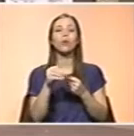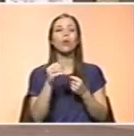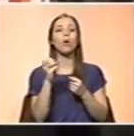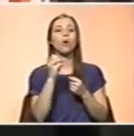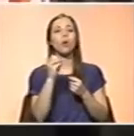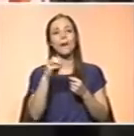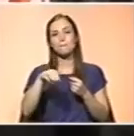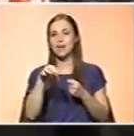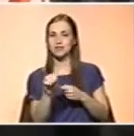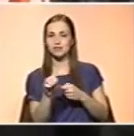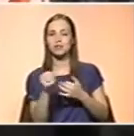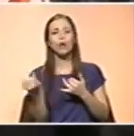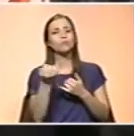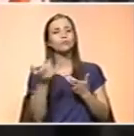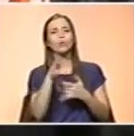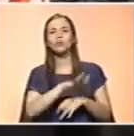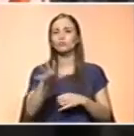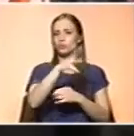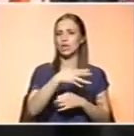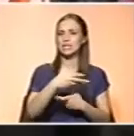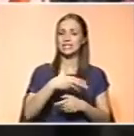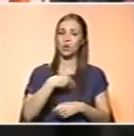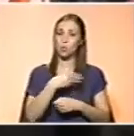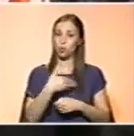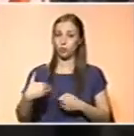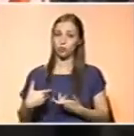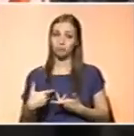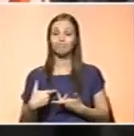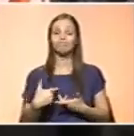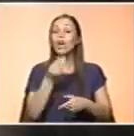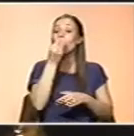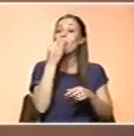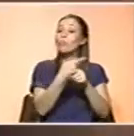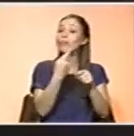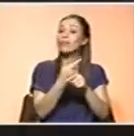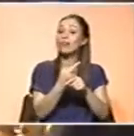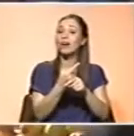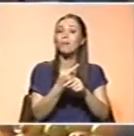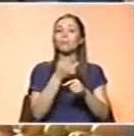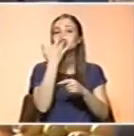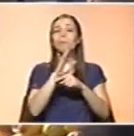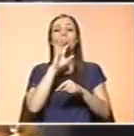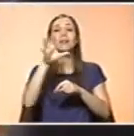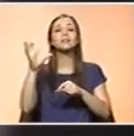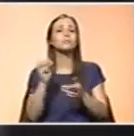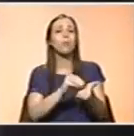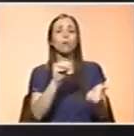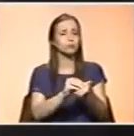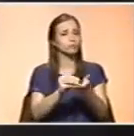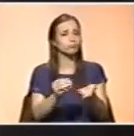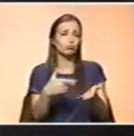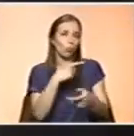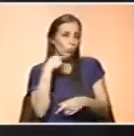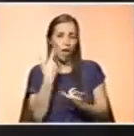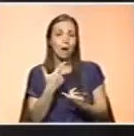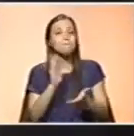nos países em desenvolvimento. Aí, onde a dieta por si só não chega, para fornecer ao corpo tudo quanto ele precisa para se